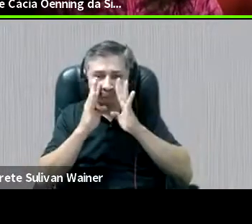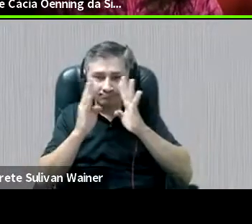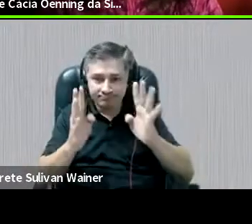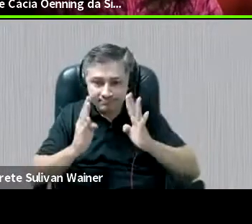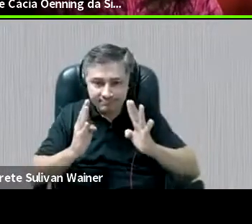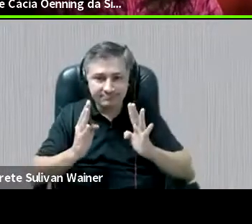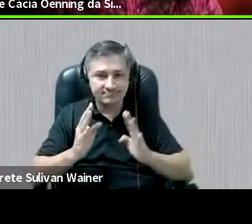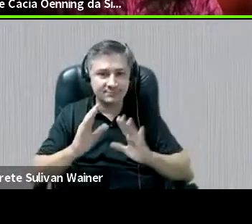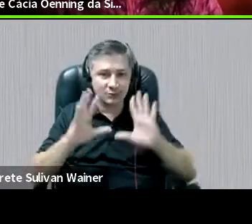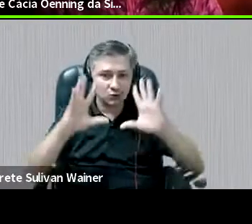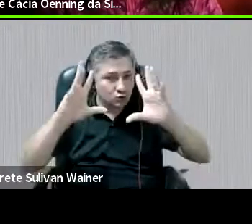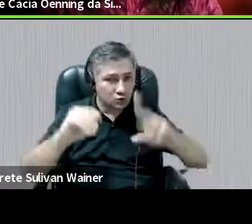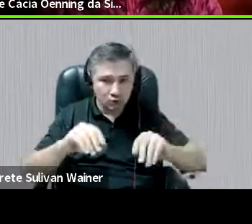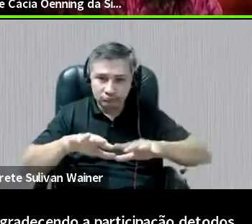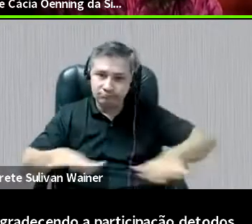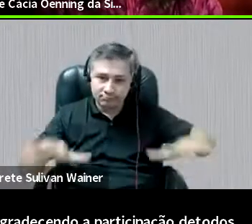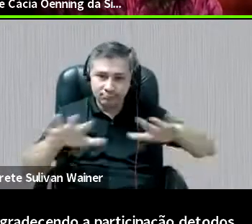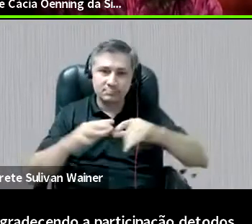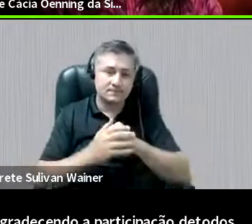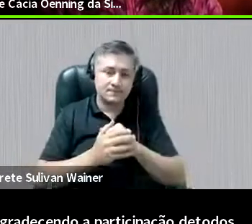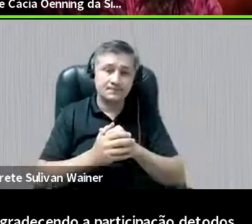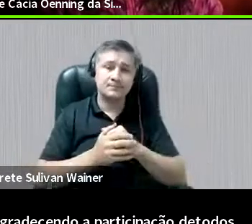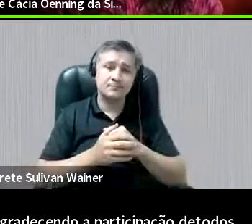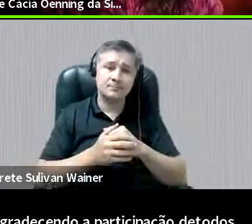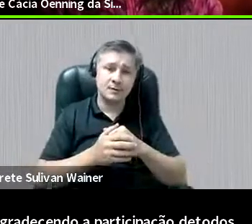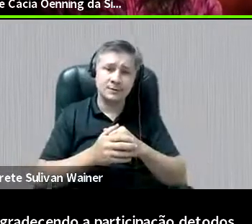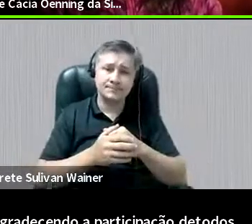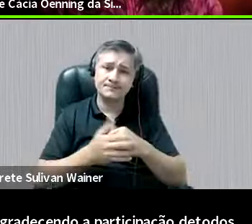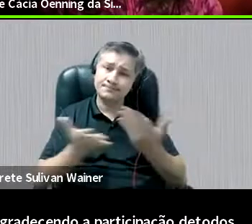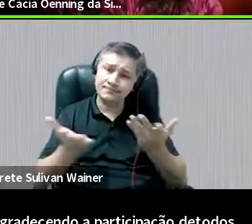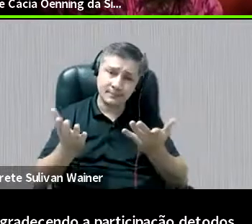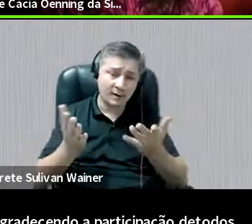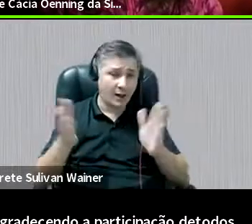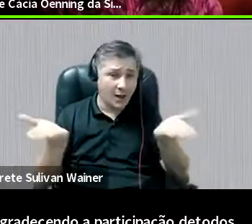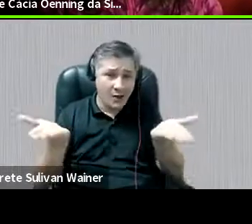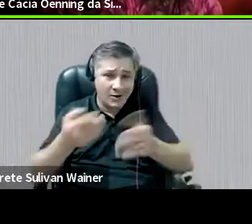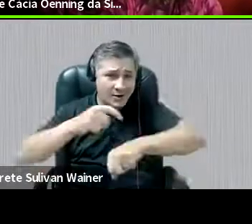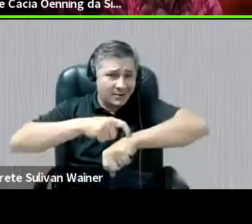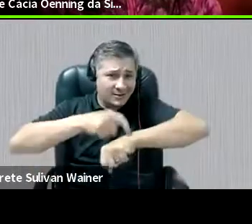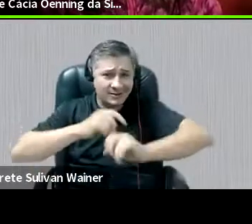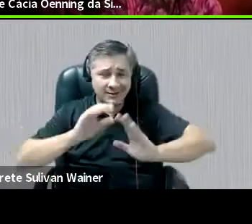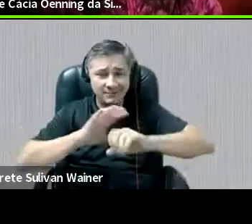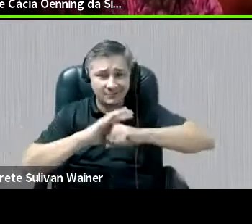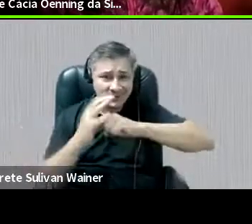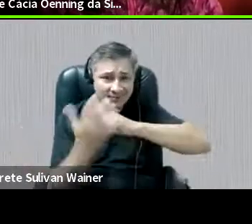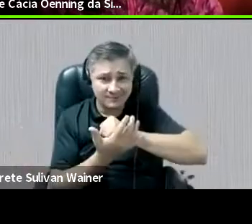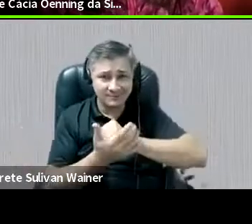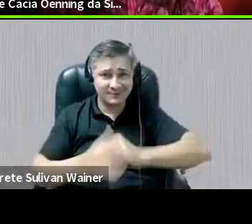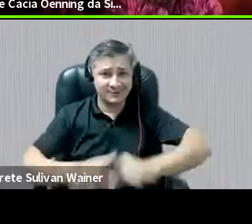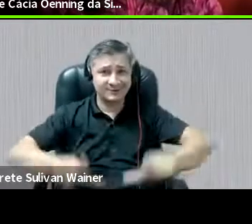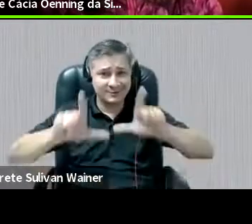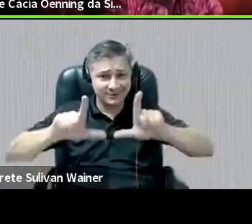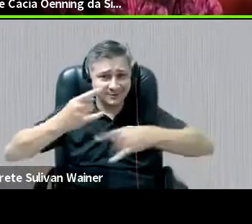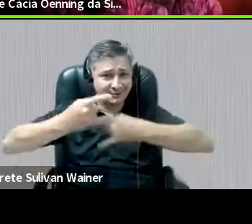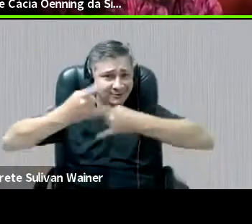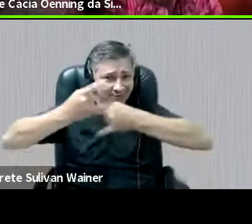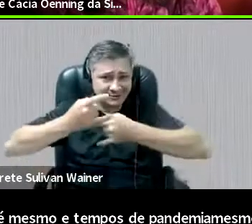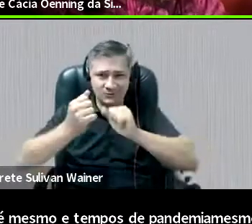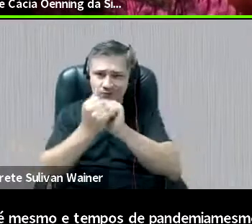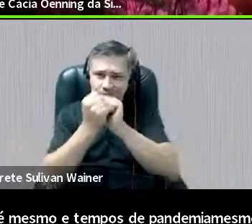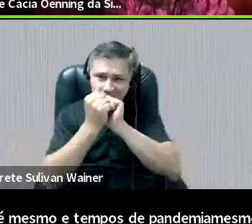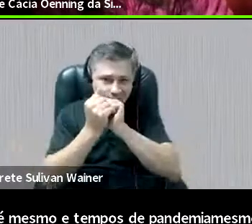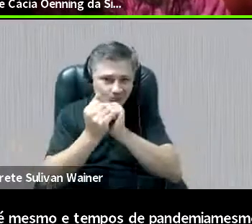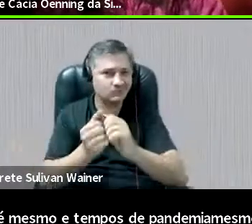todes, né? E dizendo que mesmo em tempos de pandemia, mesmo pela telinha, estamos juntos, né? Estamos